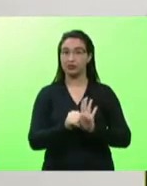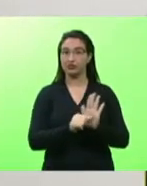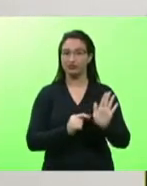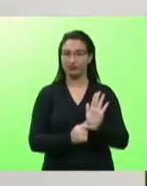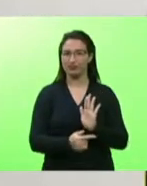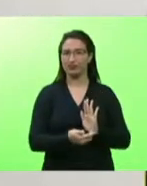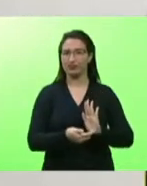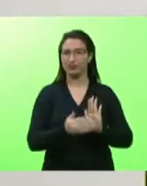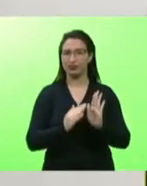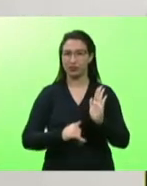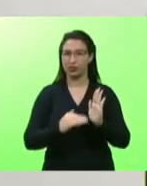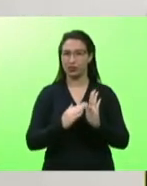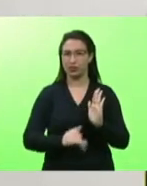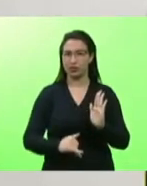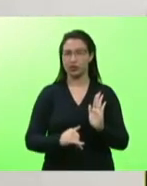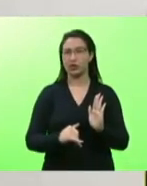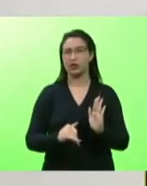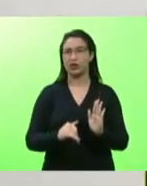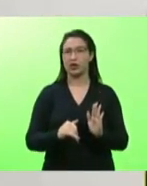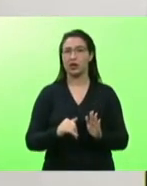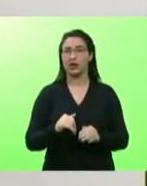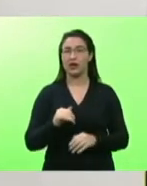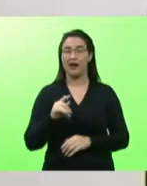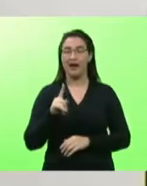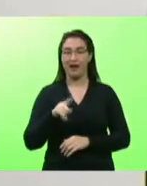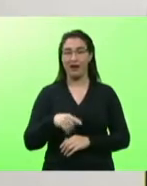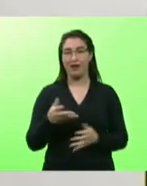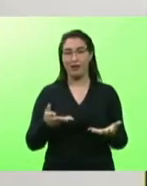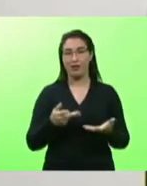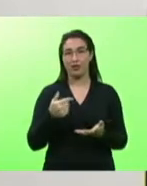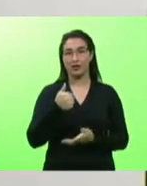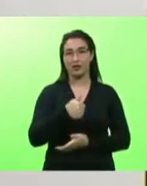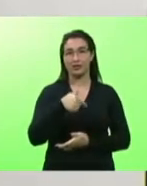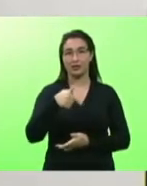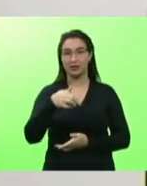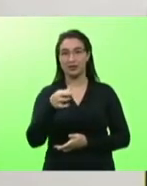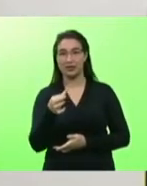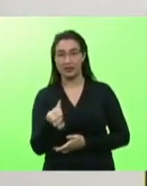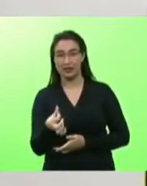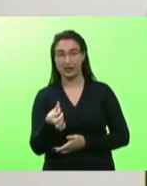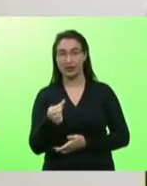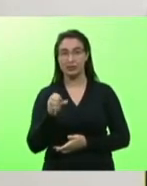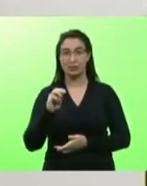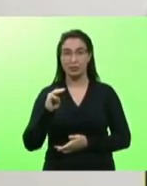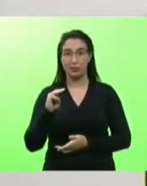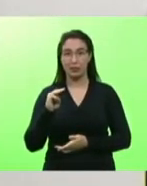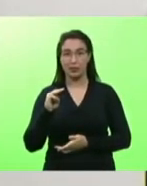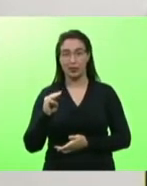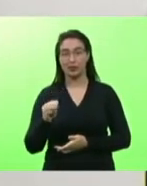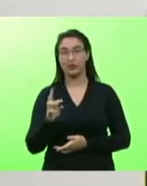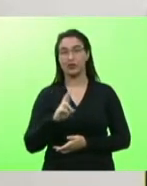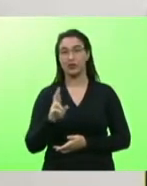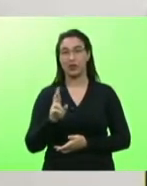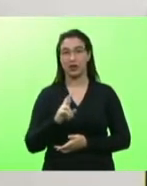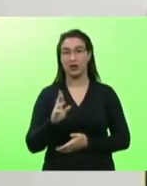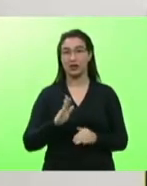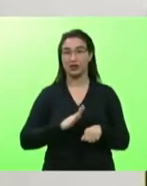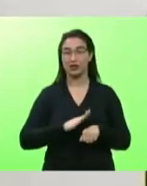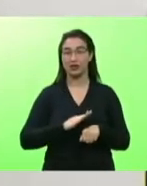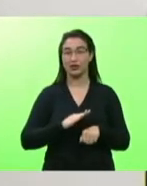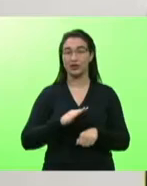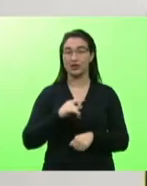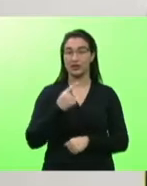reduzido para 136 milhões de reais, resultando uma perda de 135